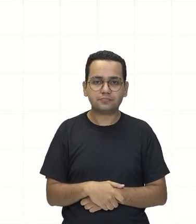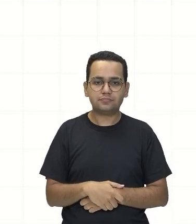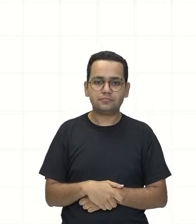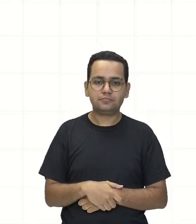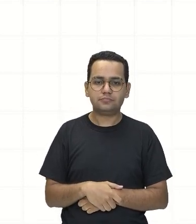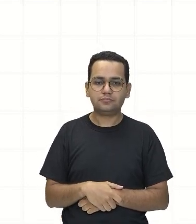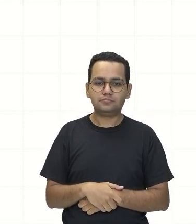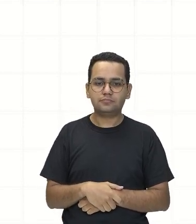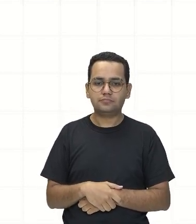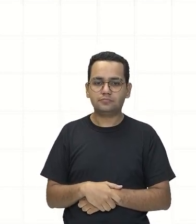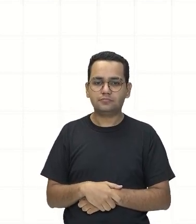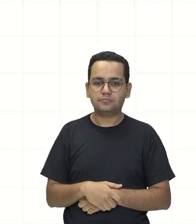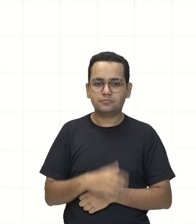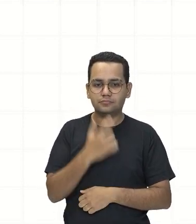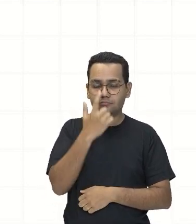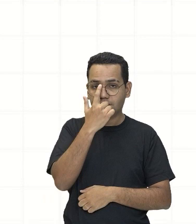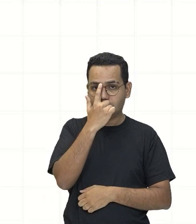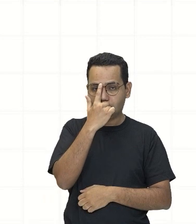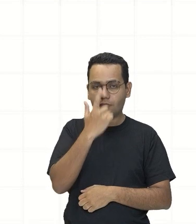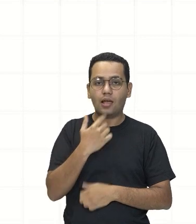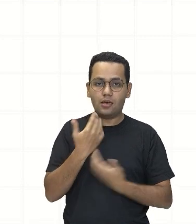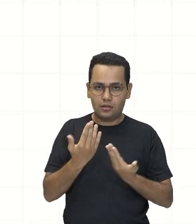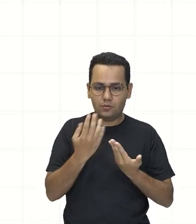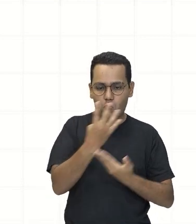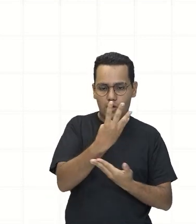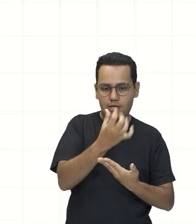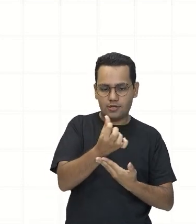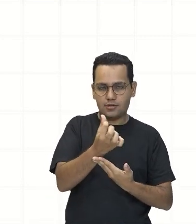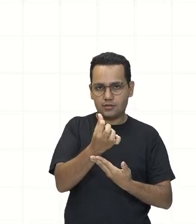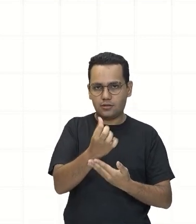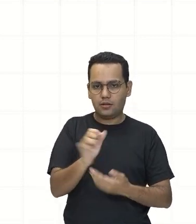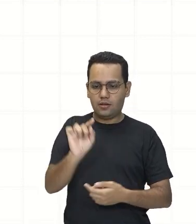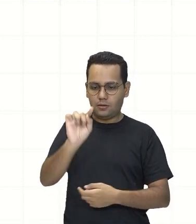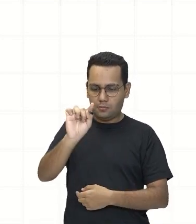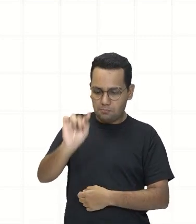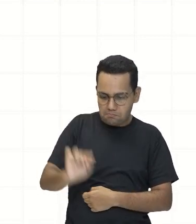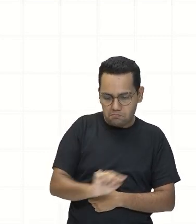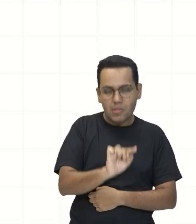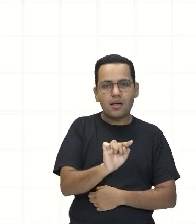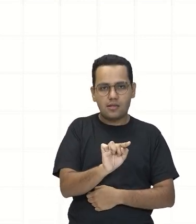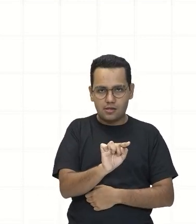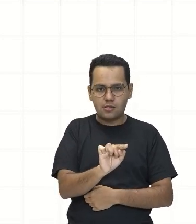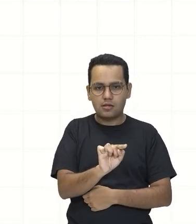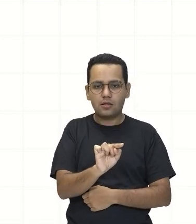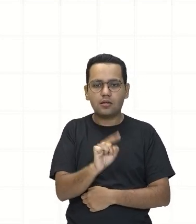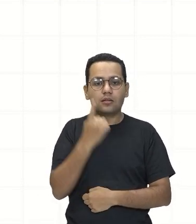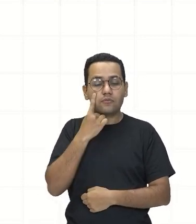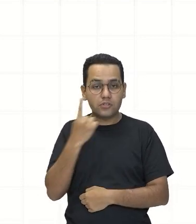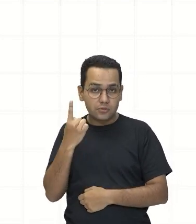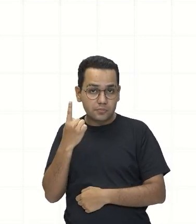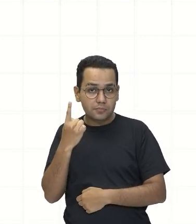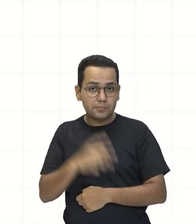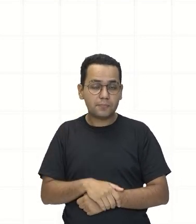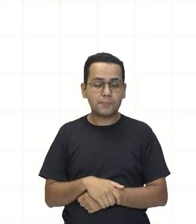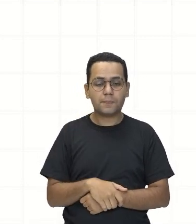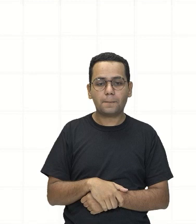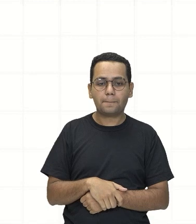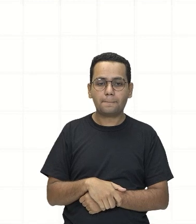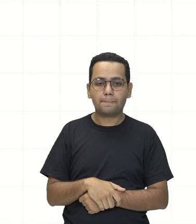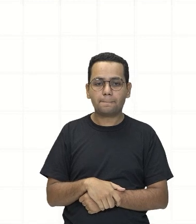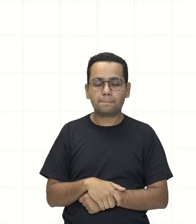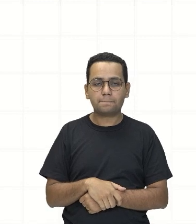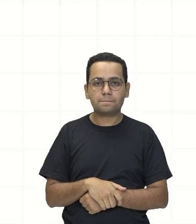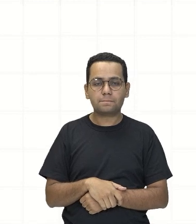leitura Passando a vírgula Para cá Esse número então Vai ficar 4,6 Ora Eu andei para a